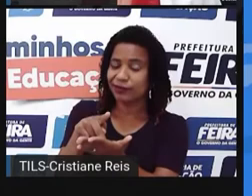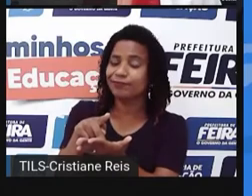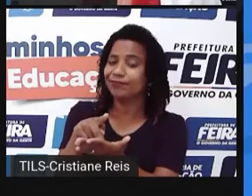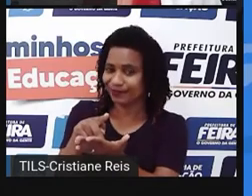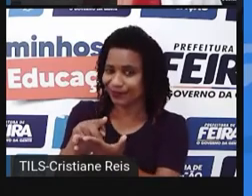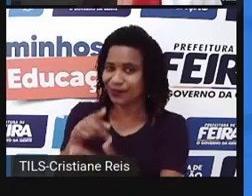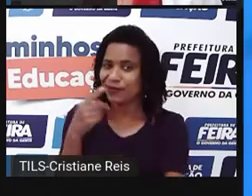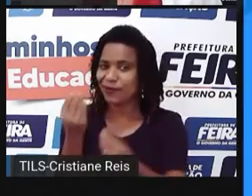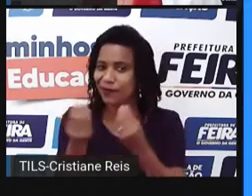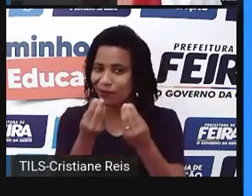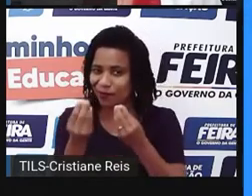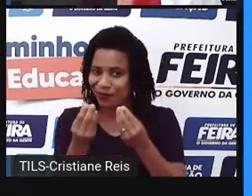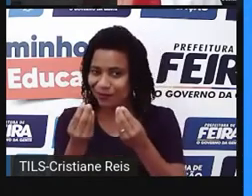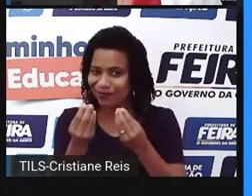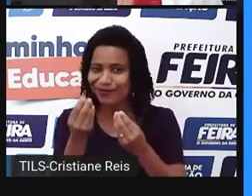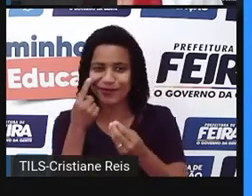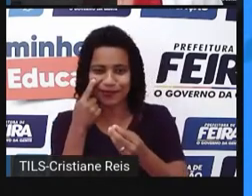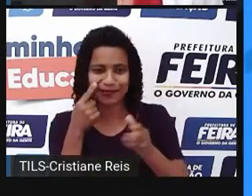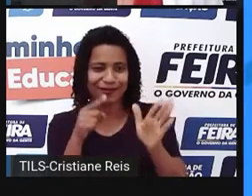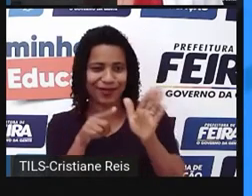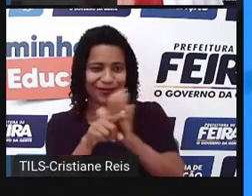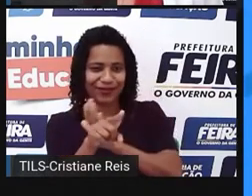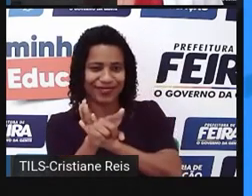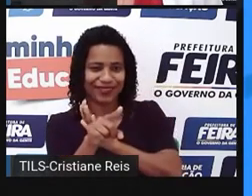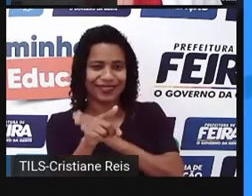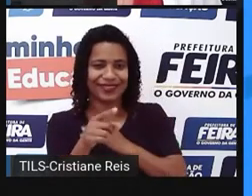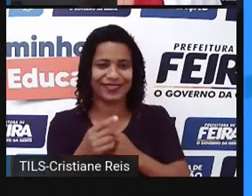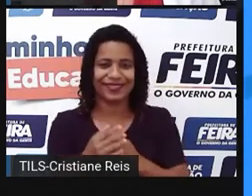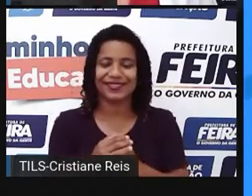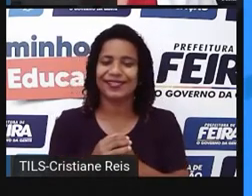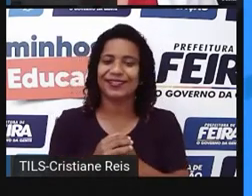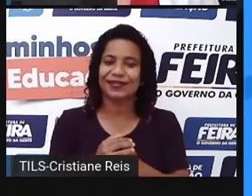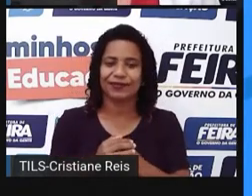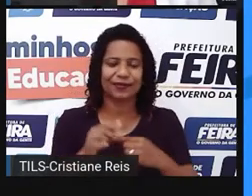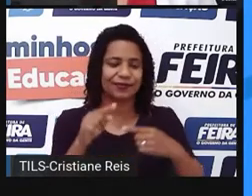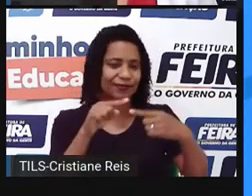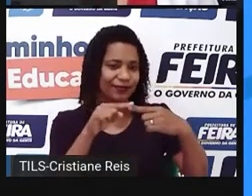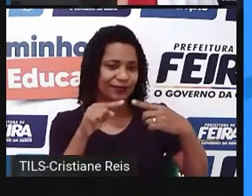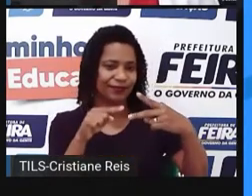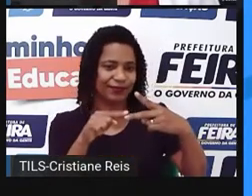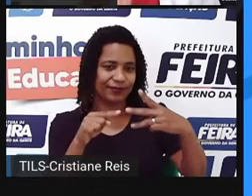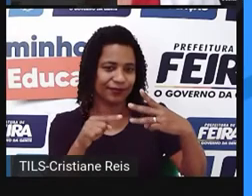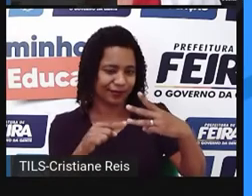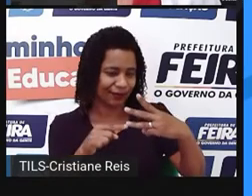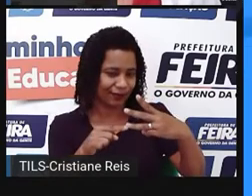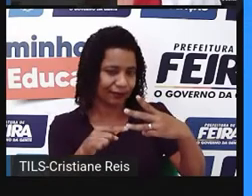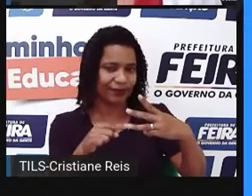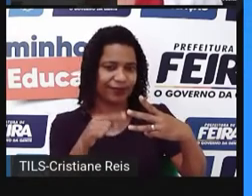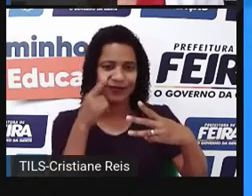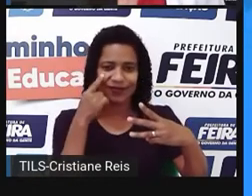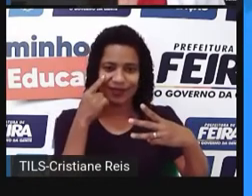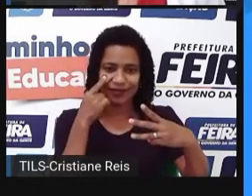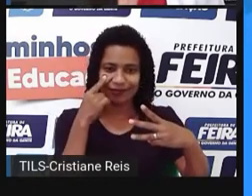students. Vamos jogar. Vejamos aqui quais são as situações que o game nos oferece.